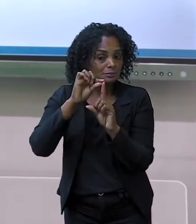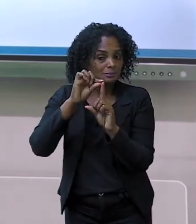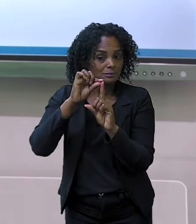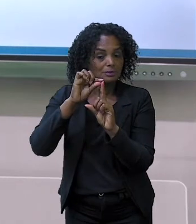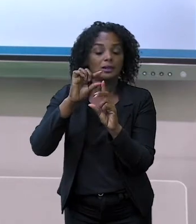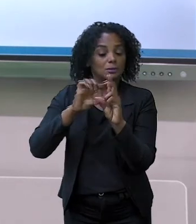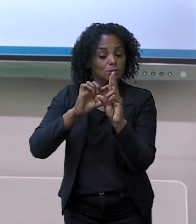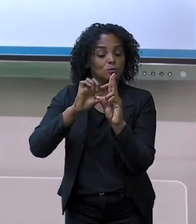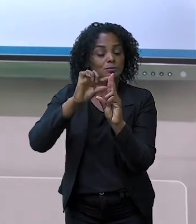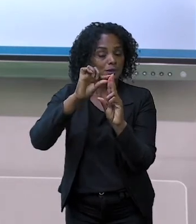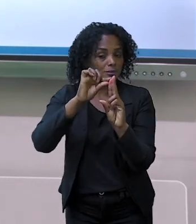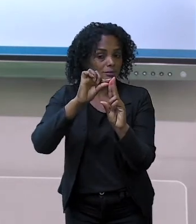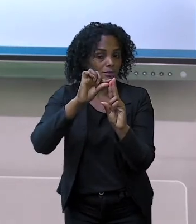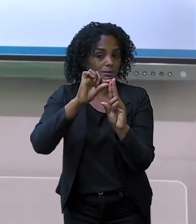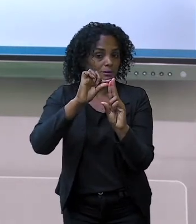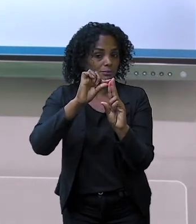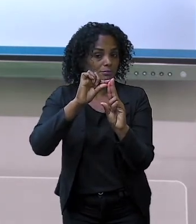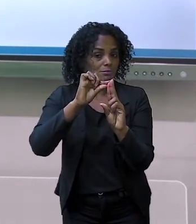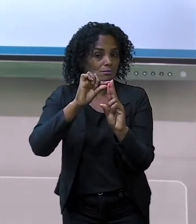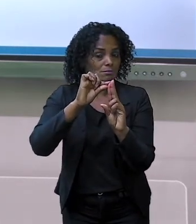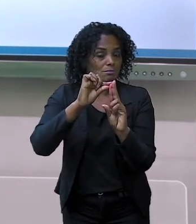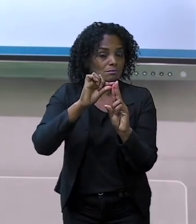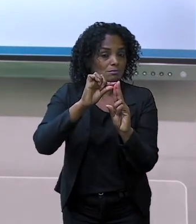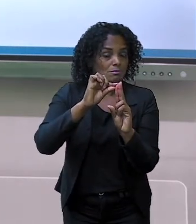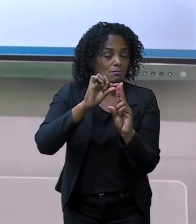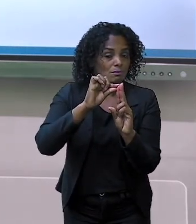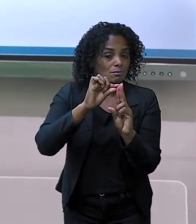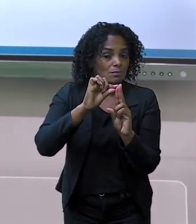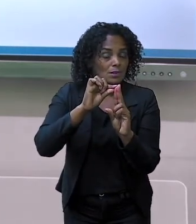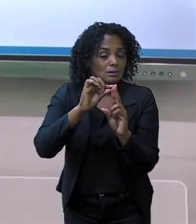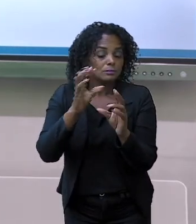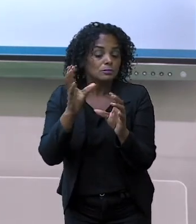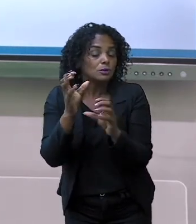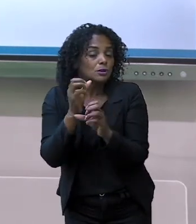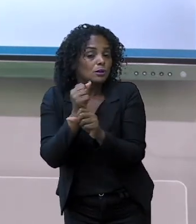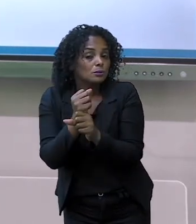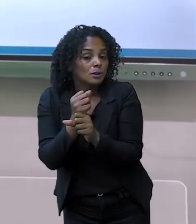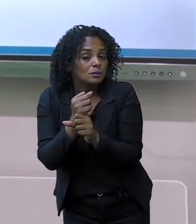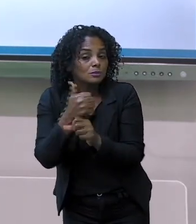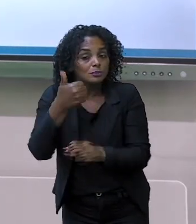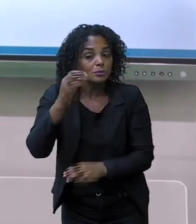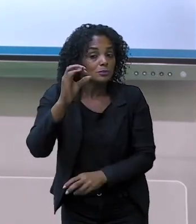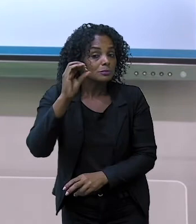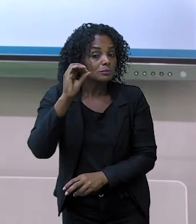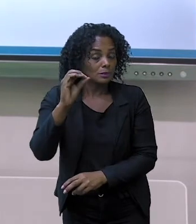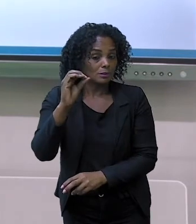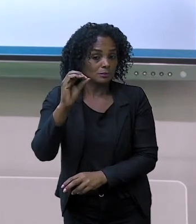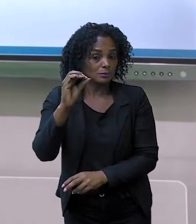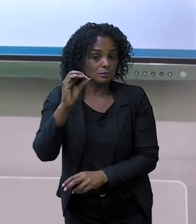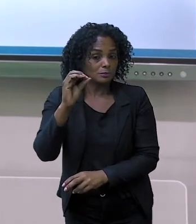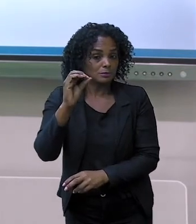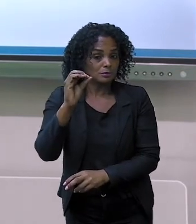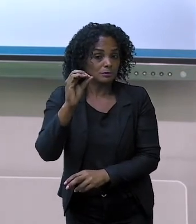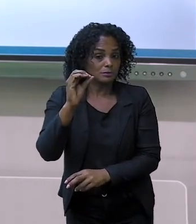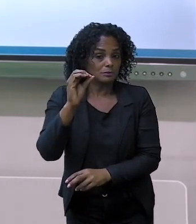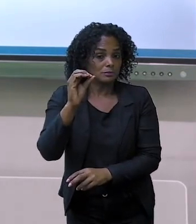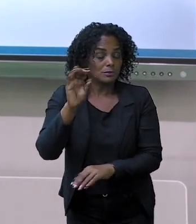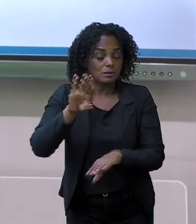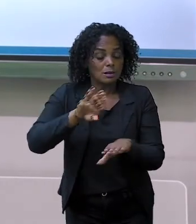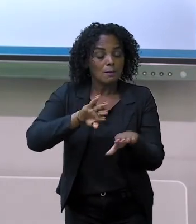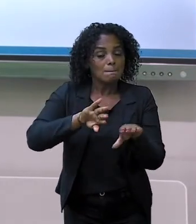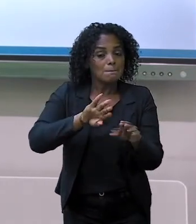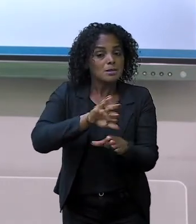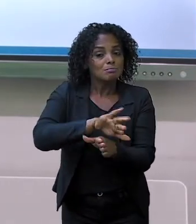tiramos aqui, um, dois, três, quatro, cinco, seis, sete, oito, nove, dez. Então, nós separamos esse